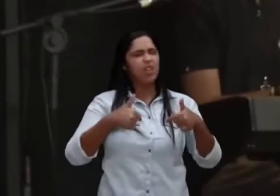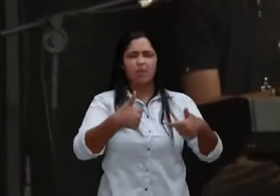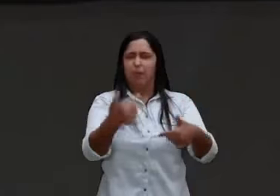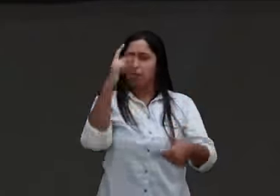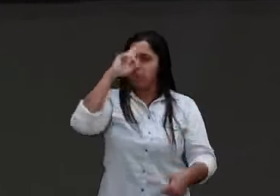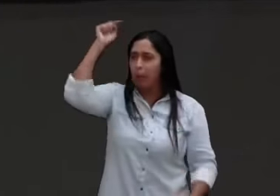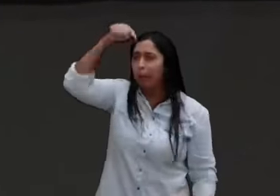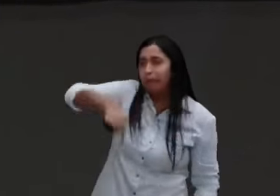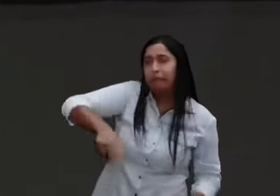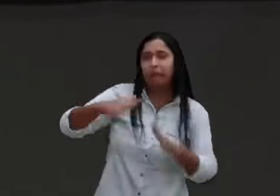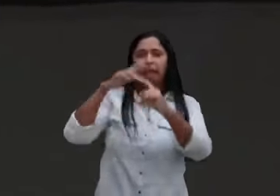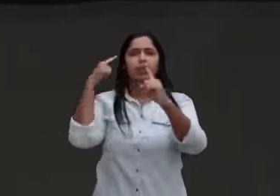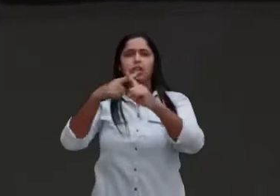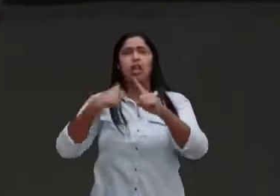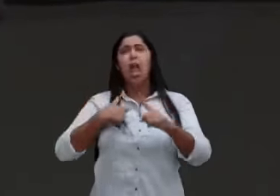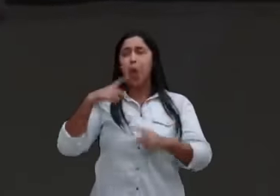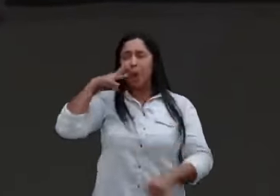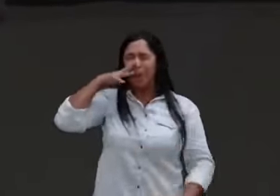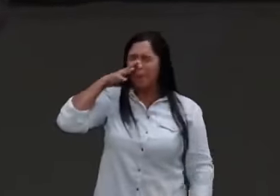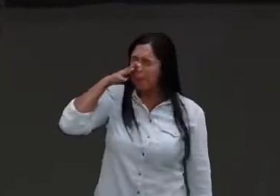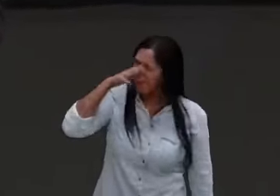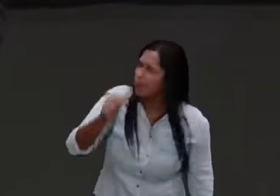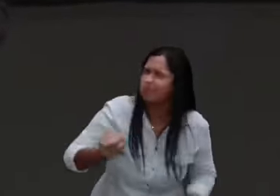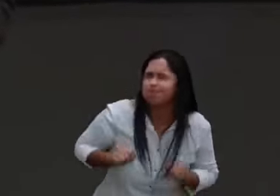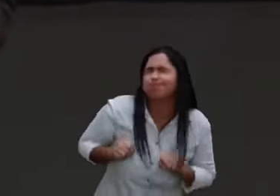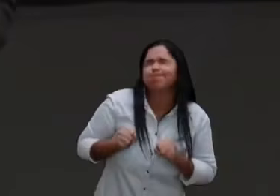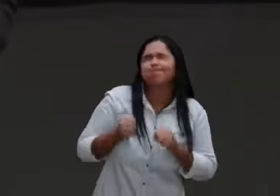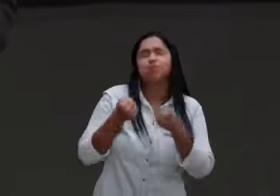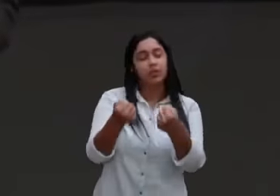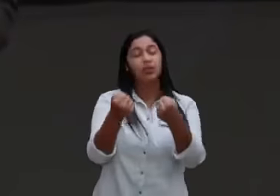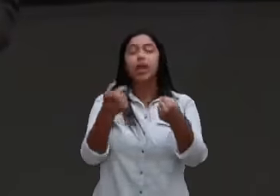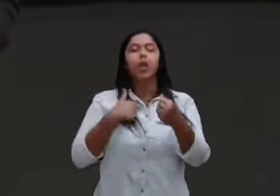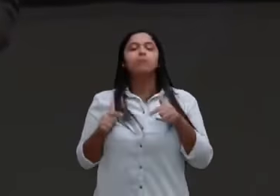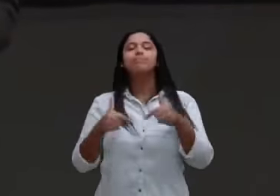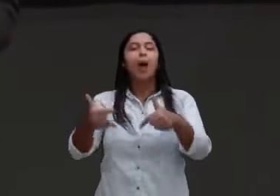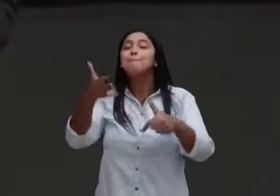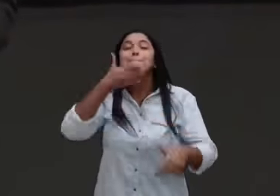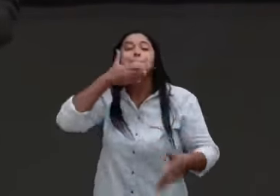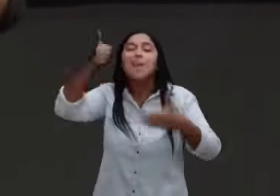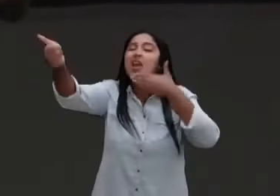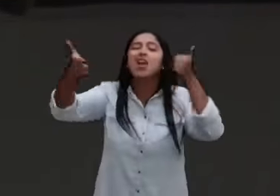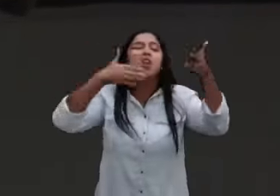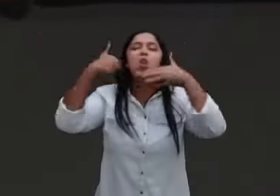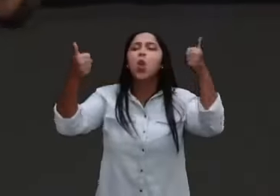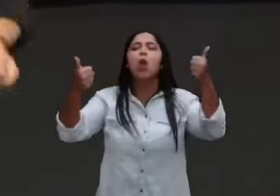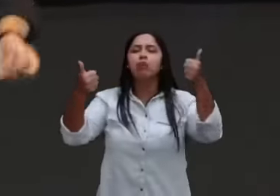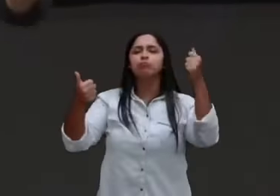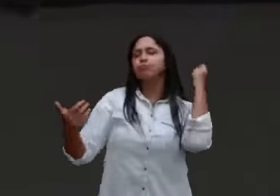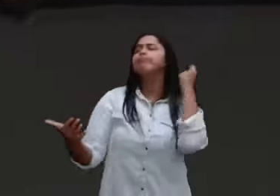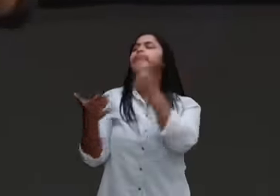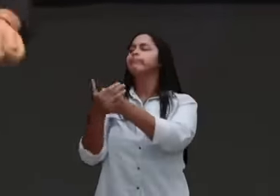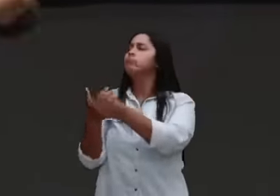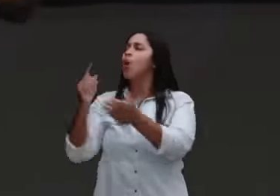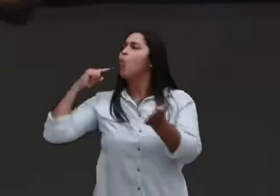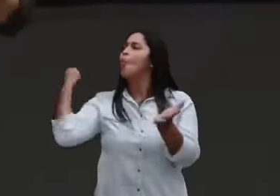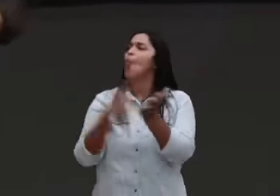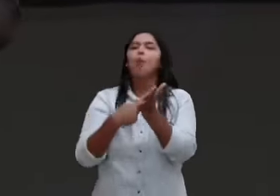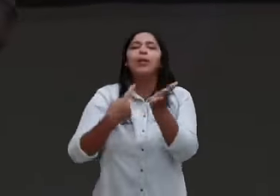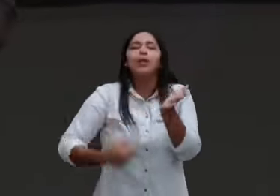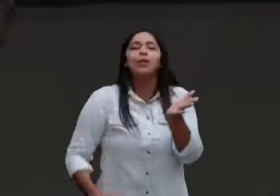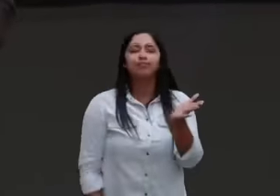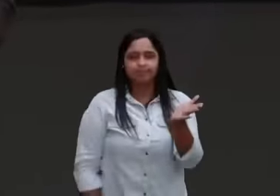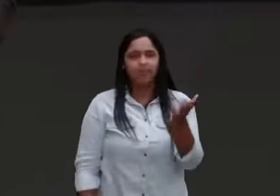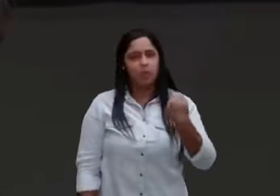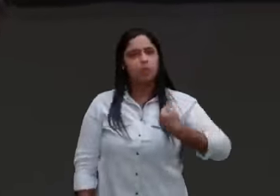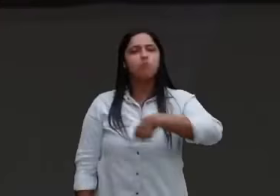que custe meu suor e meu sangue, eu vou fazer o meu melhor, eu cumprirei os meus votos, na presença de todo o Seu